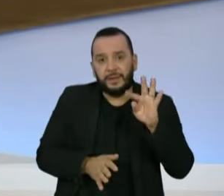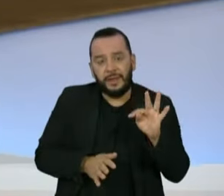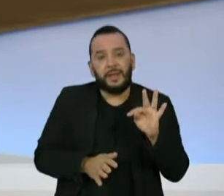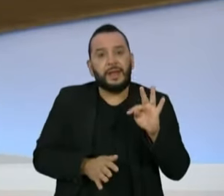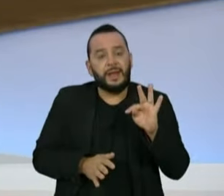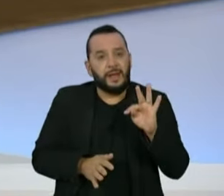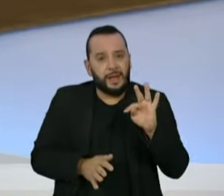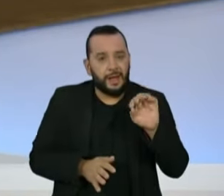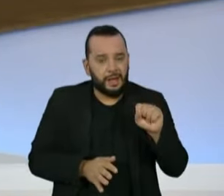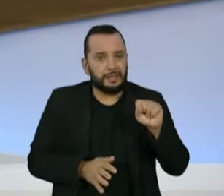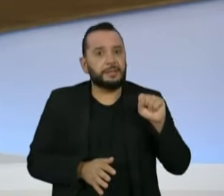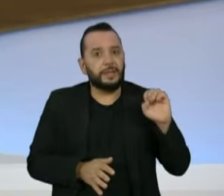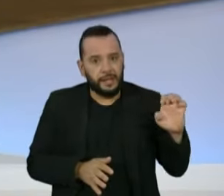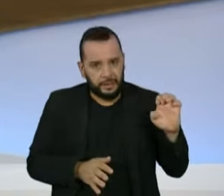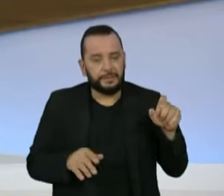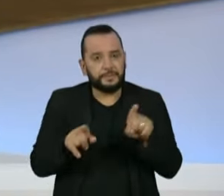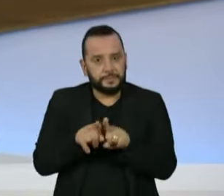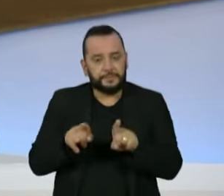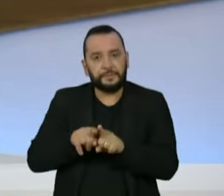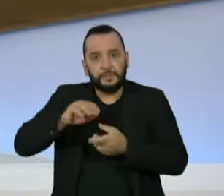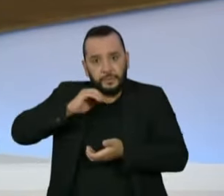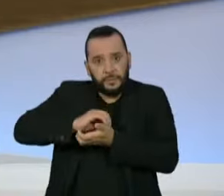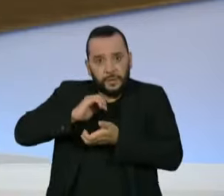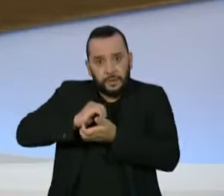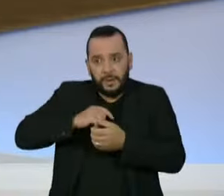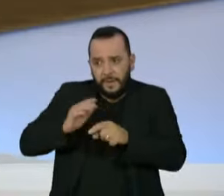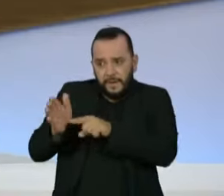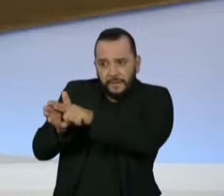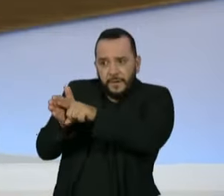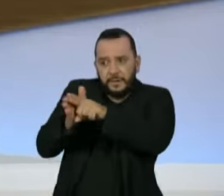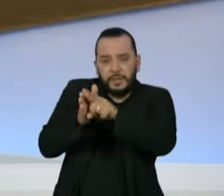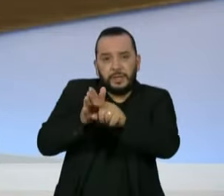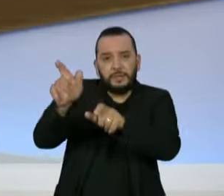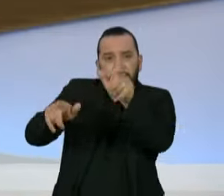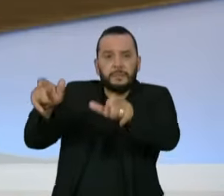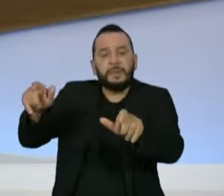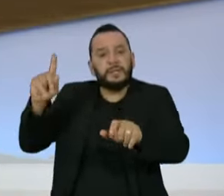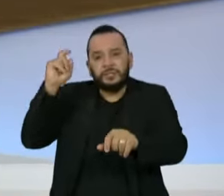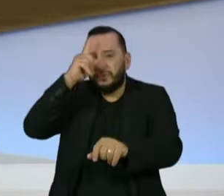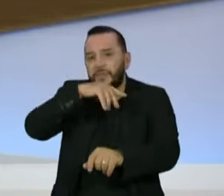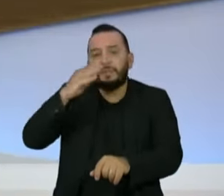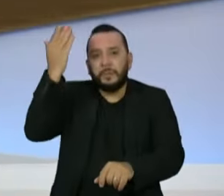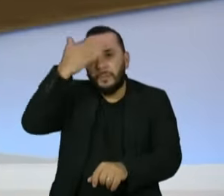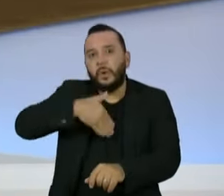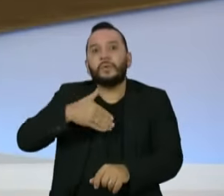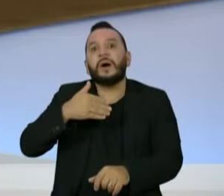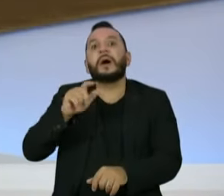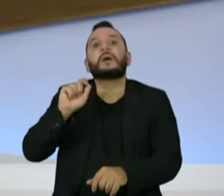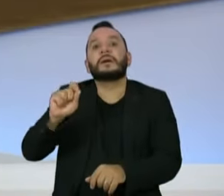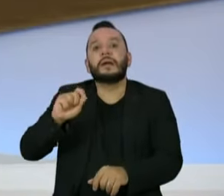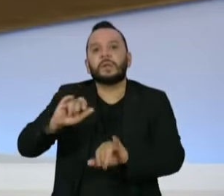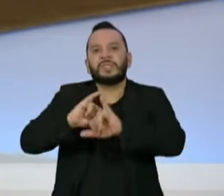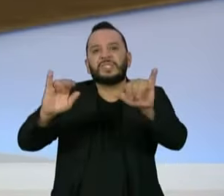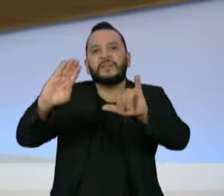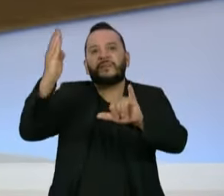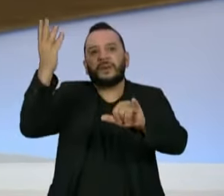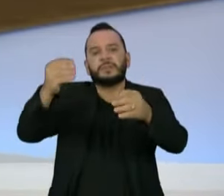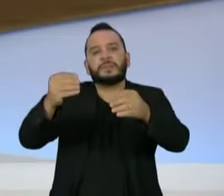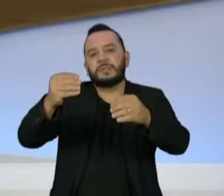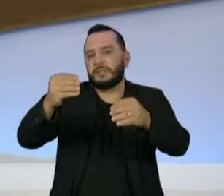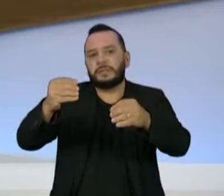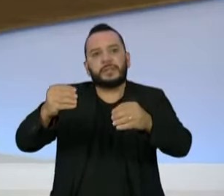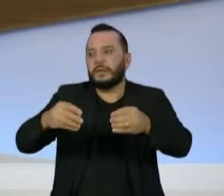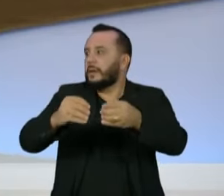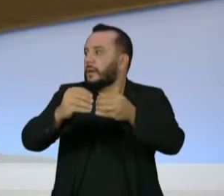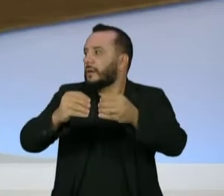Supremo, mas existe uma dificuldade muito grande de se provar justamente o impacto dessas fake news. Então, a partir do que a